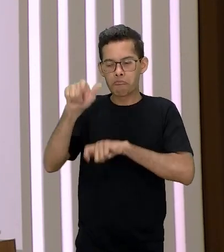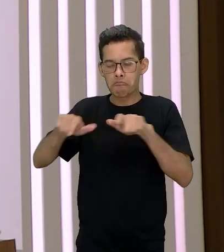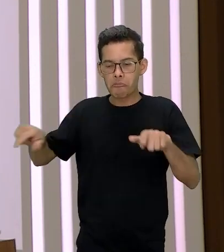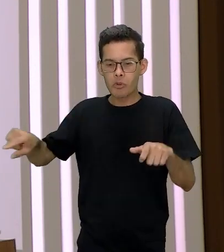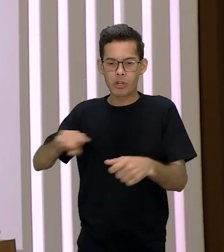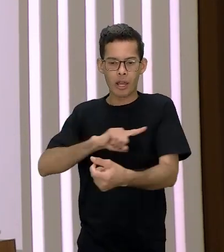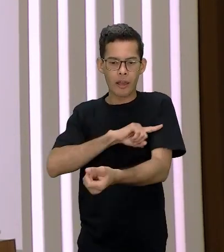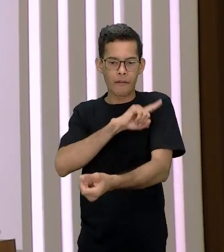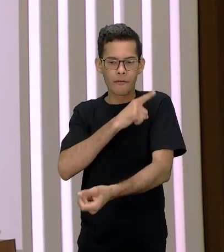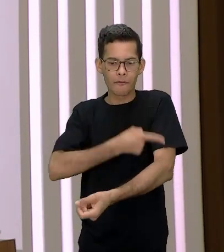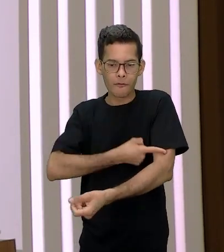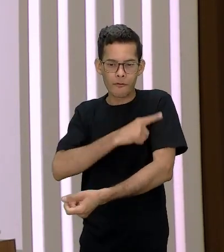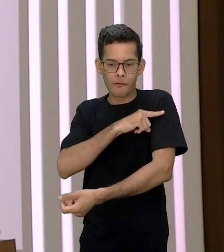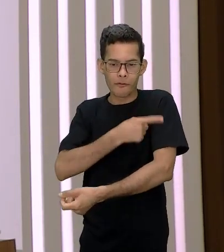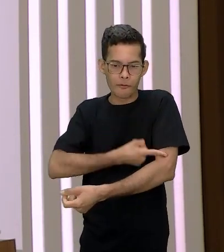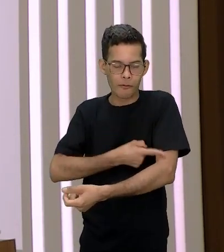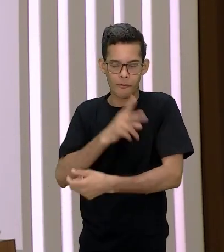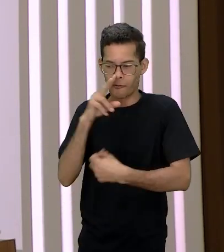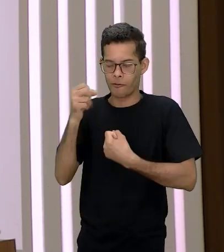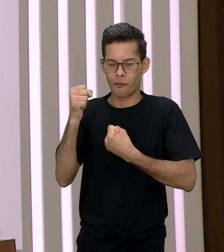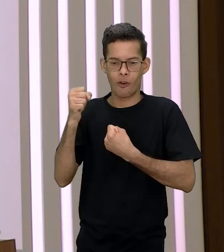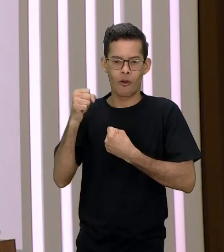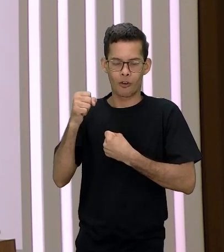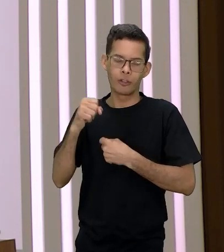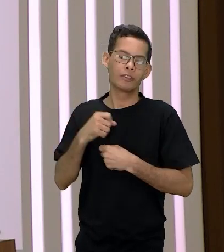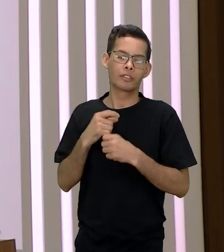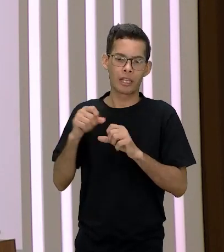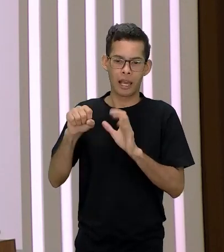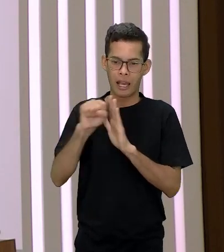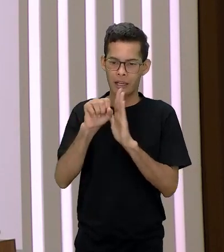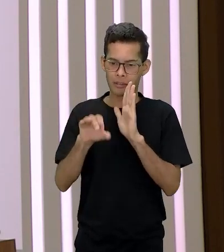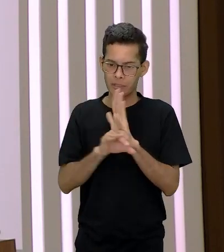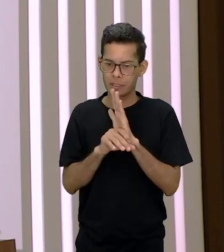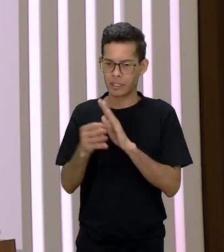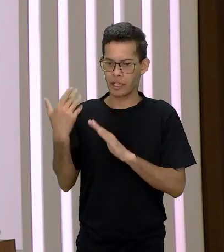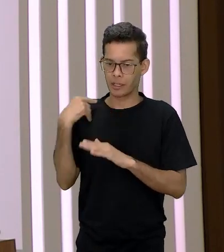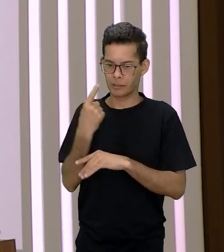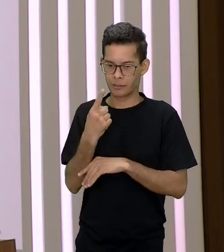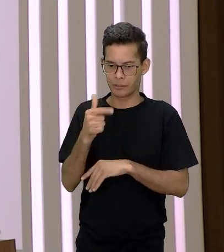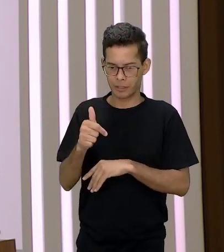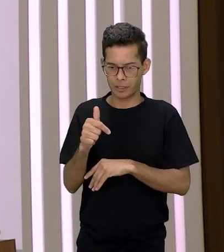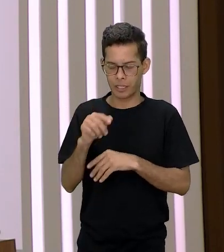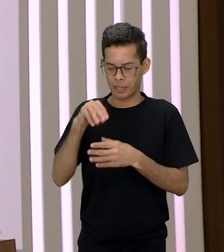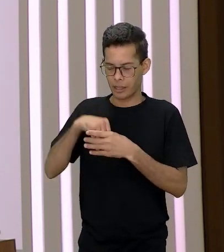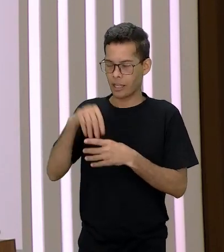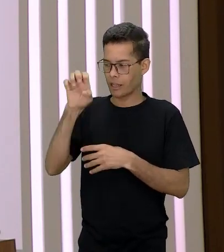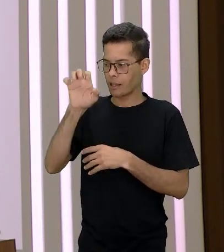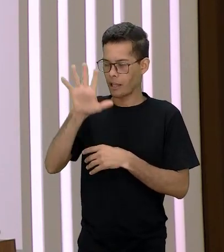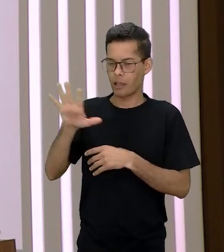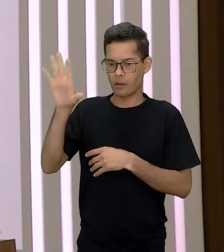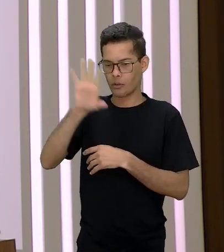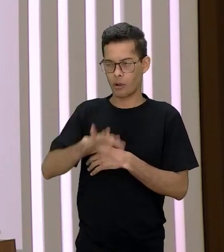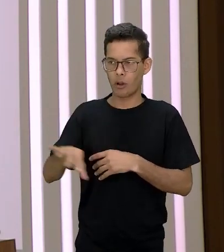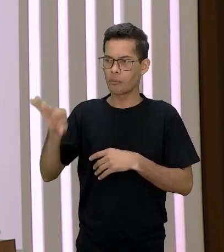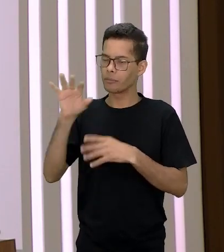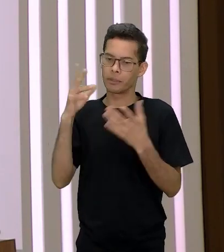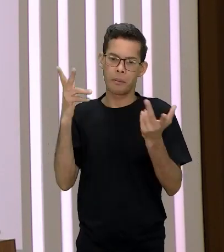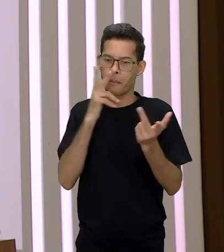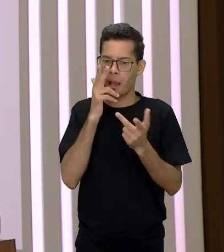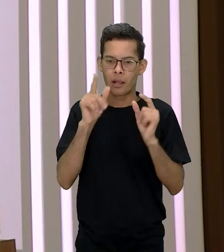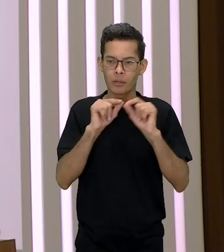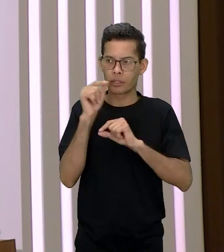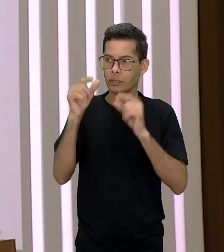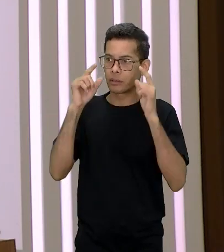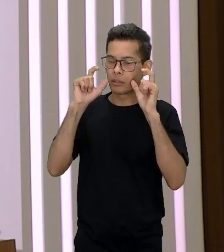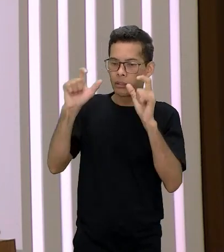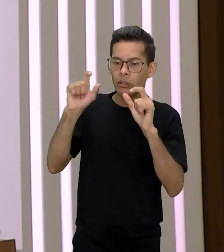pensar que elas estão também no contexto do século XVII que na Europa tem a perseguição às bruxas e que lá na Europa isso